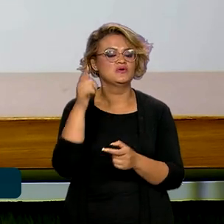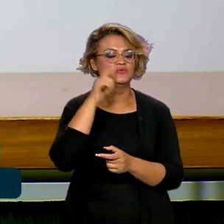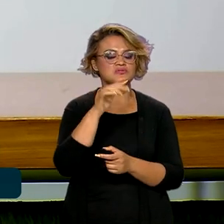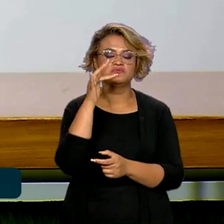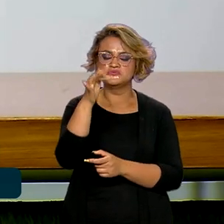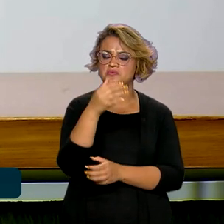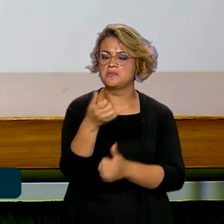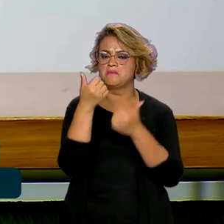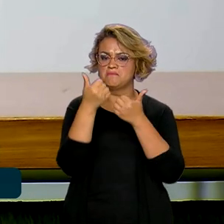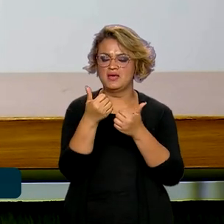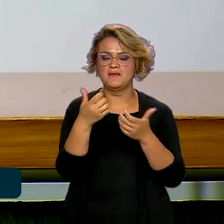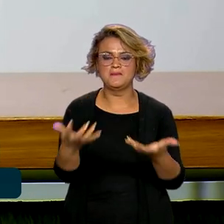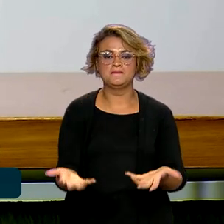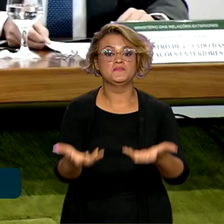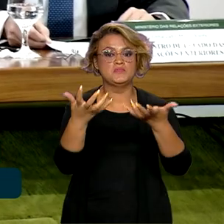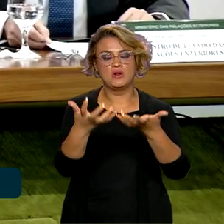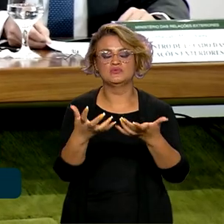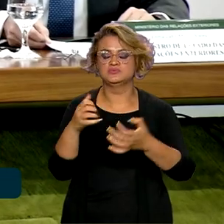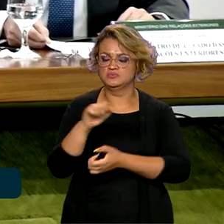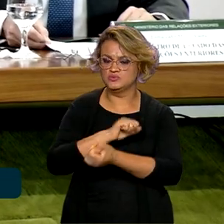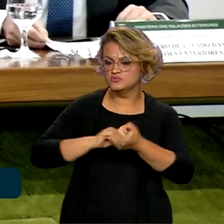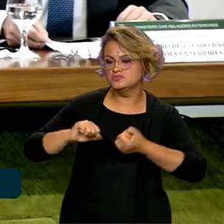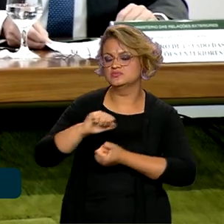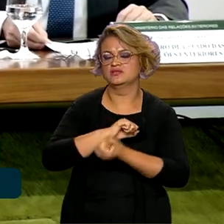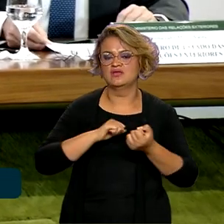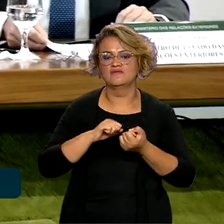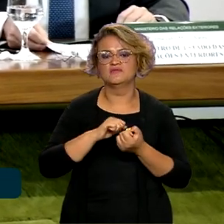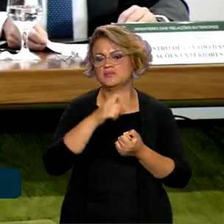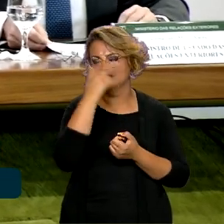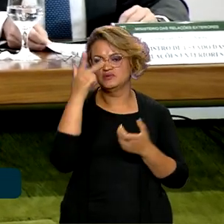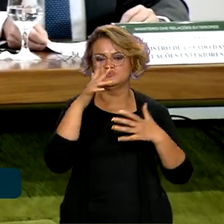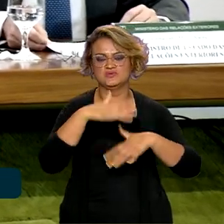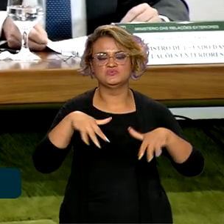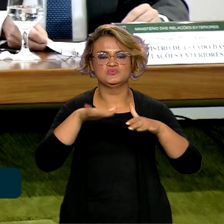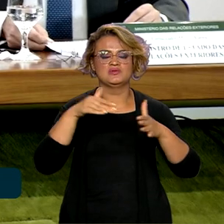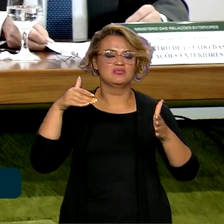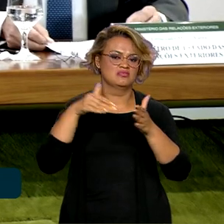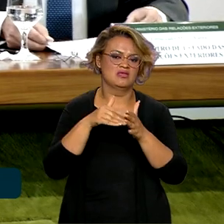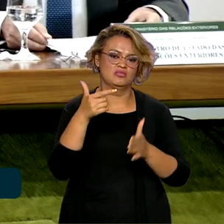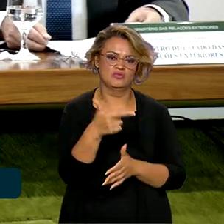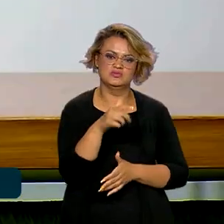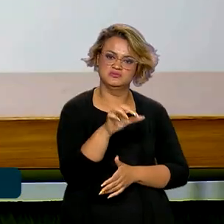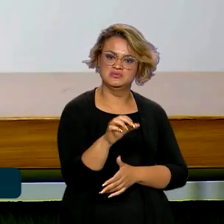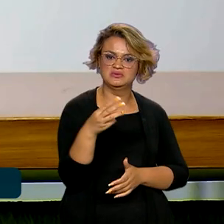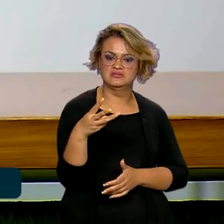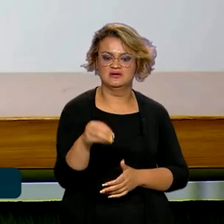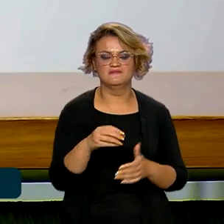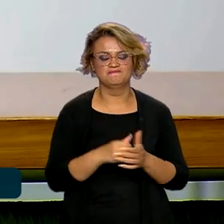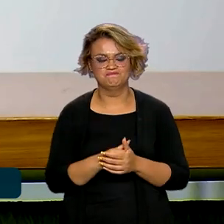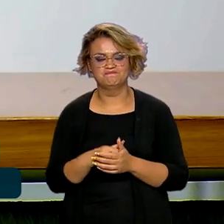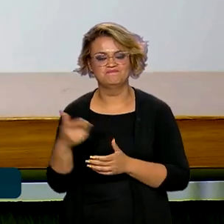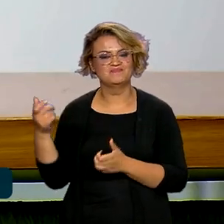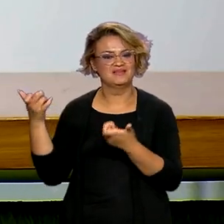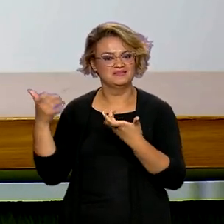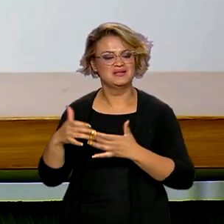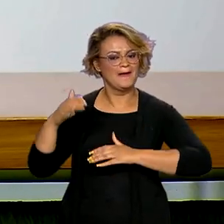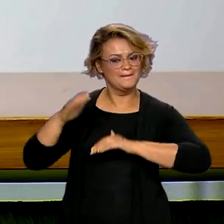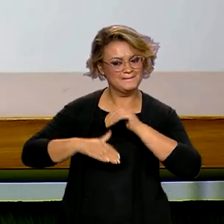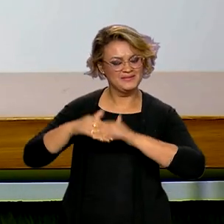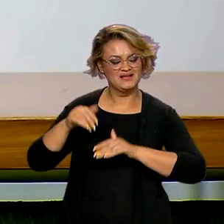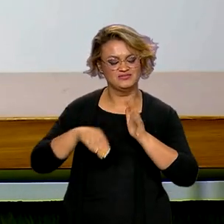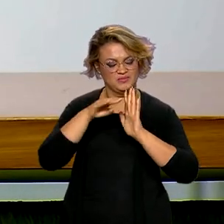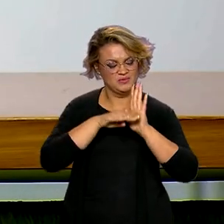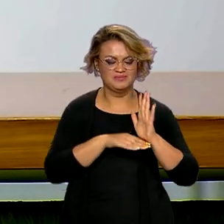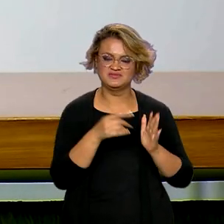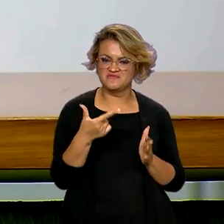justo, próspero e sustentável para todos até o ano de 2030. A implementação da Agenda